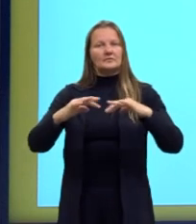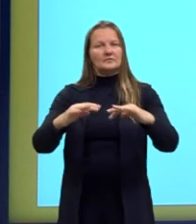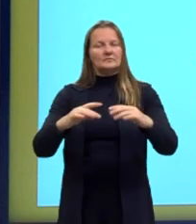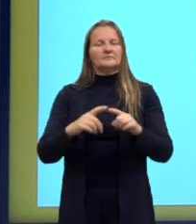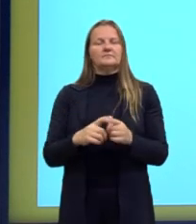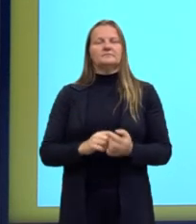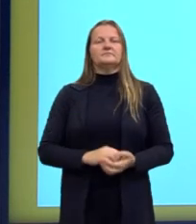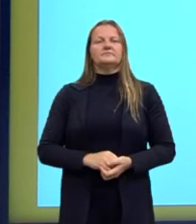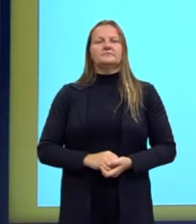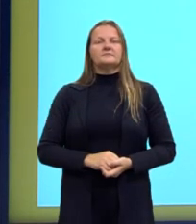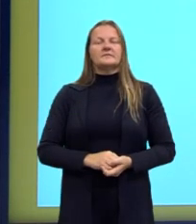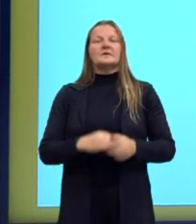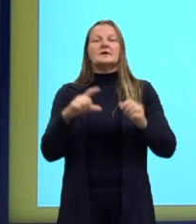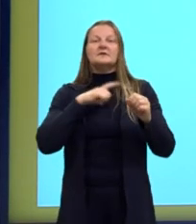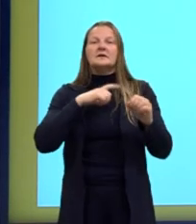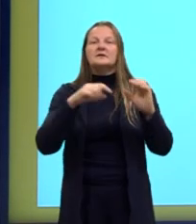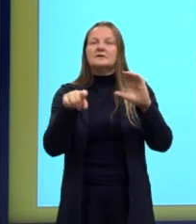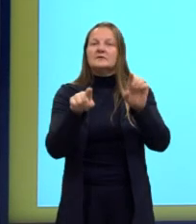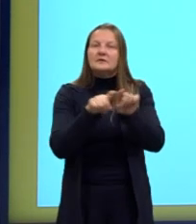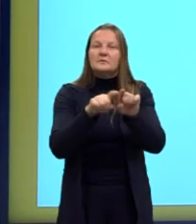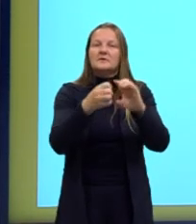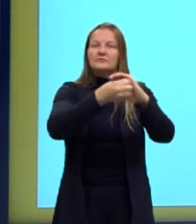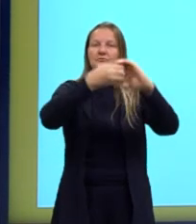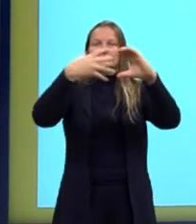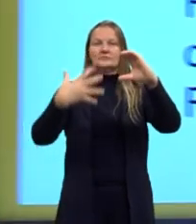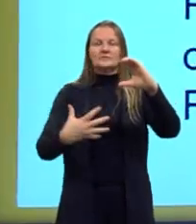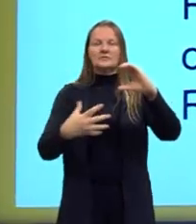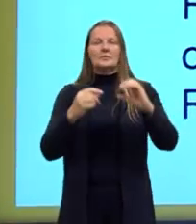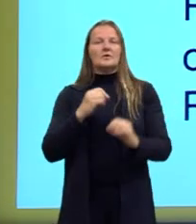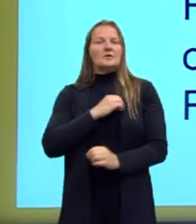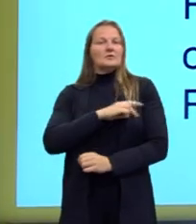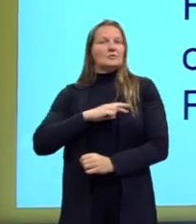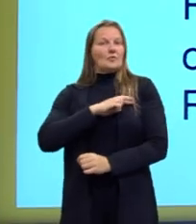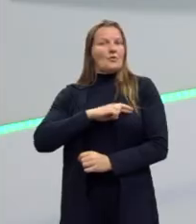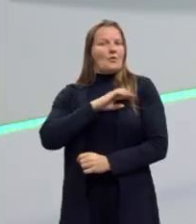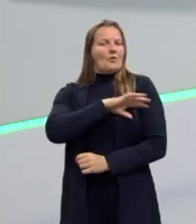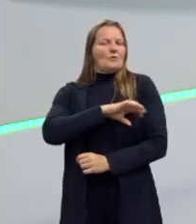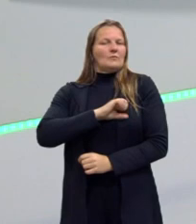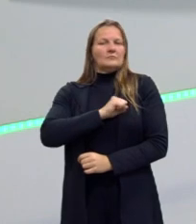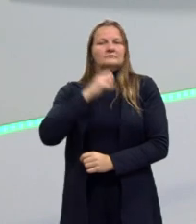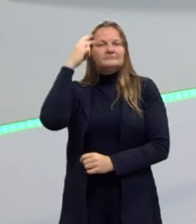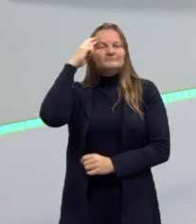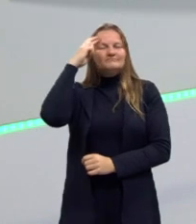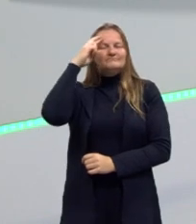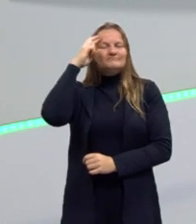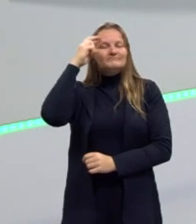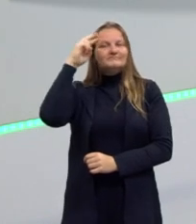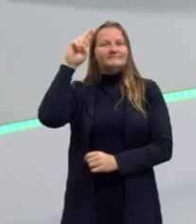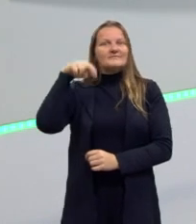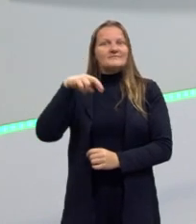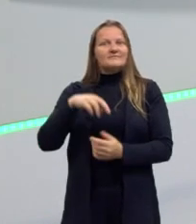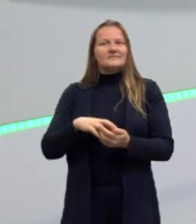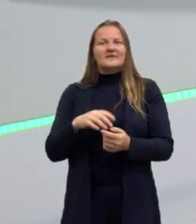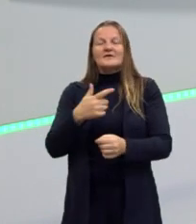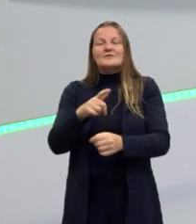tendo também como característica ser contra os ideais do romantismo. Por quê? Os parnasianos, eles não têm aquela